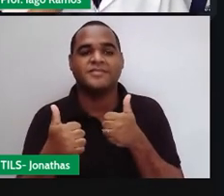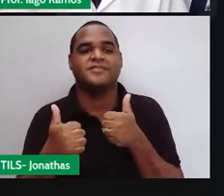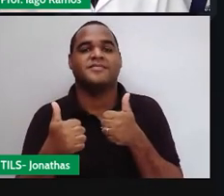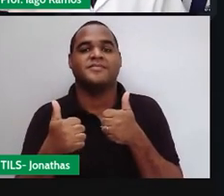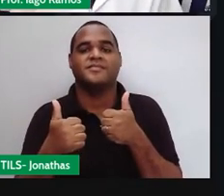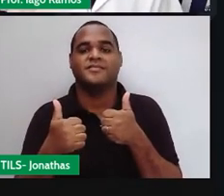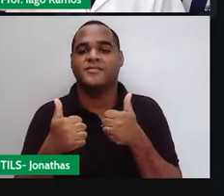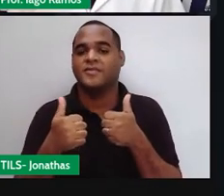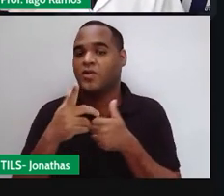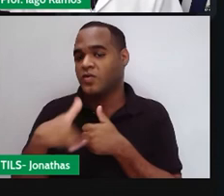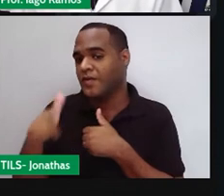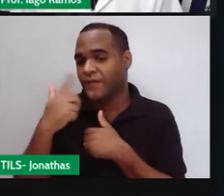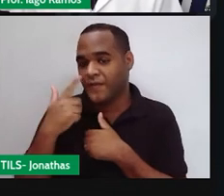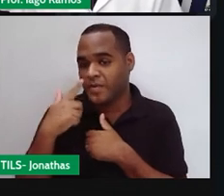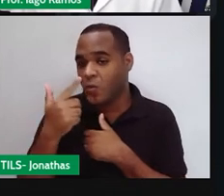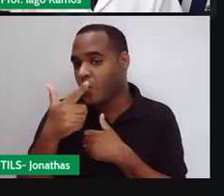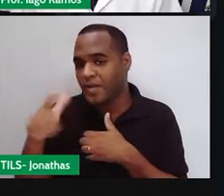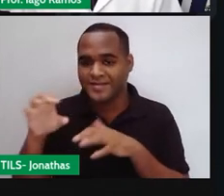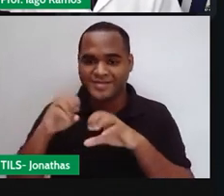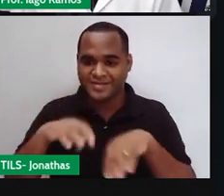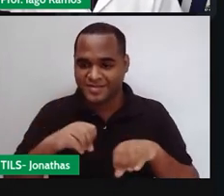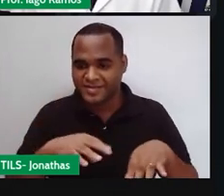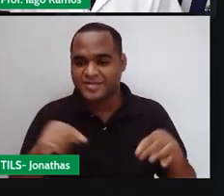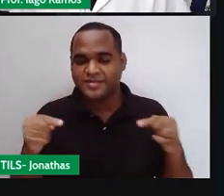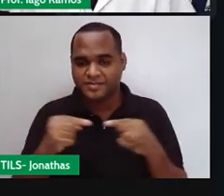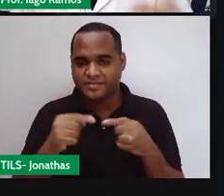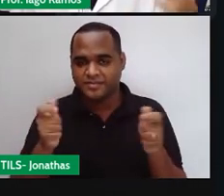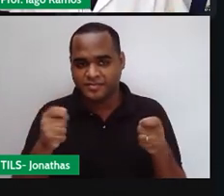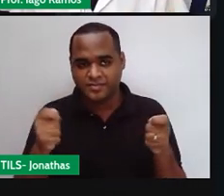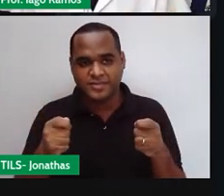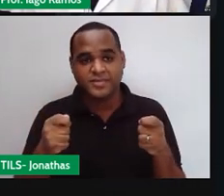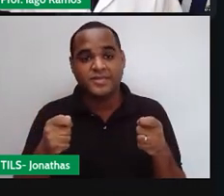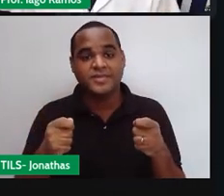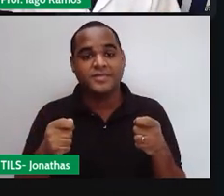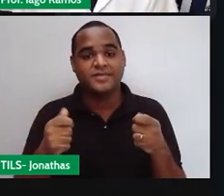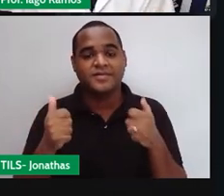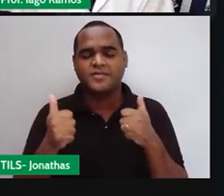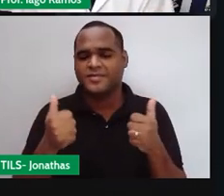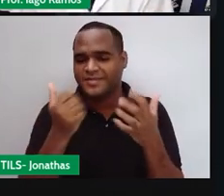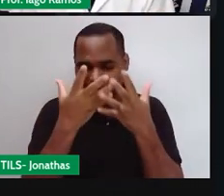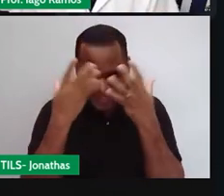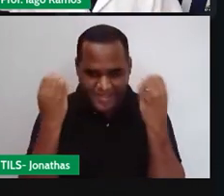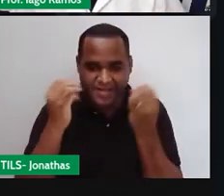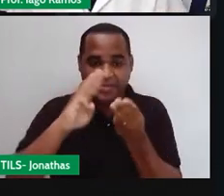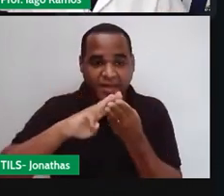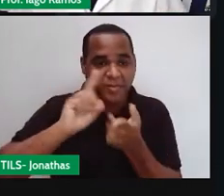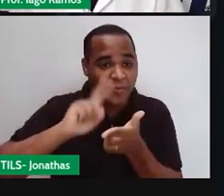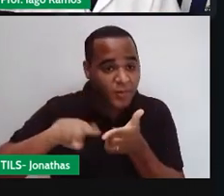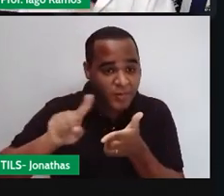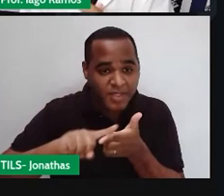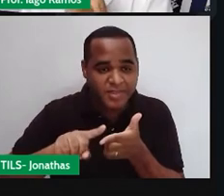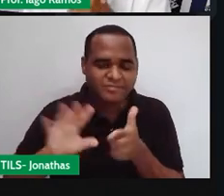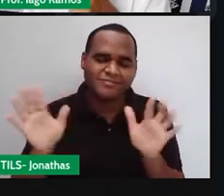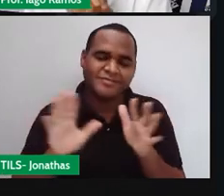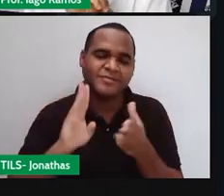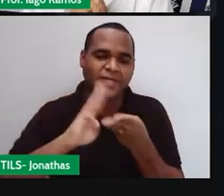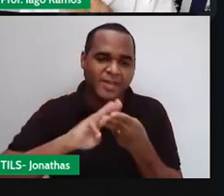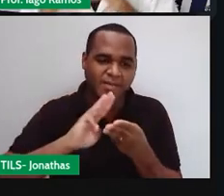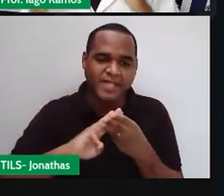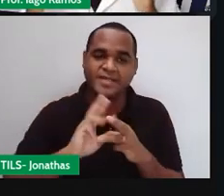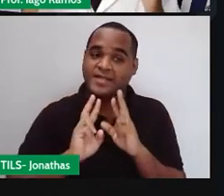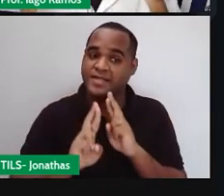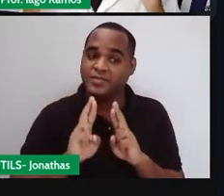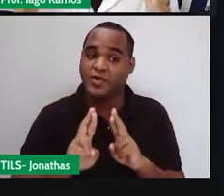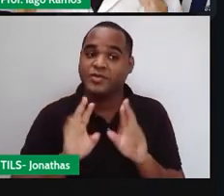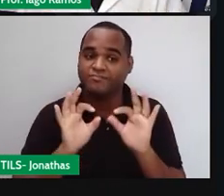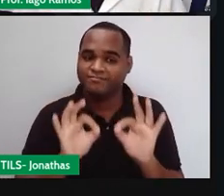Nos vemos na nossa próxima aula, certo? E não esquece que matemática não é problema. Matemática, na verdade,